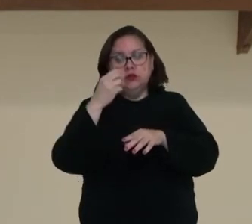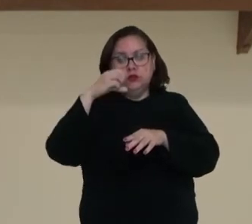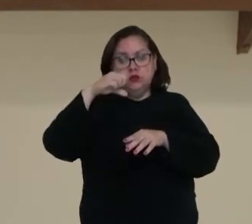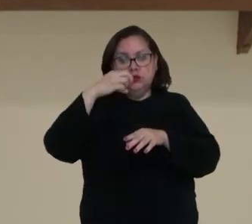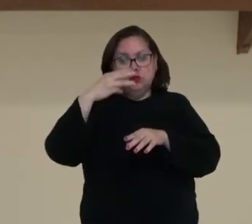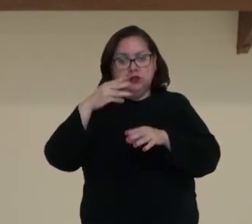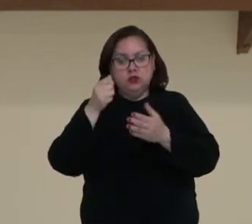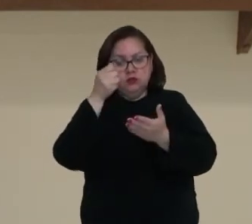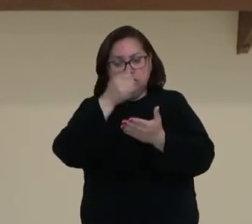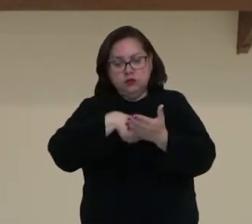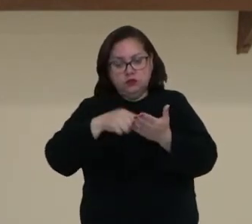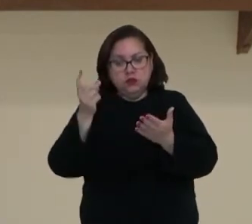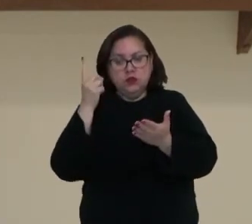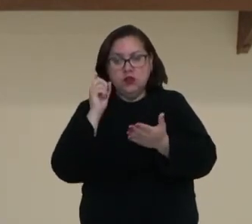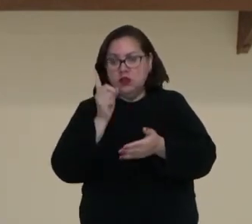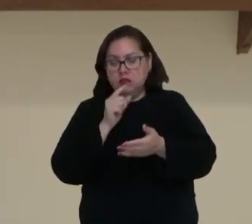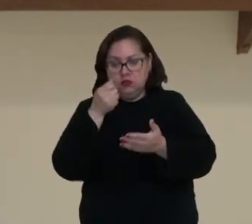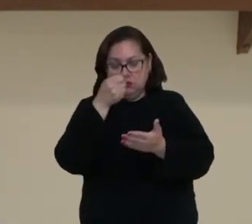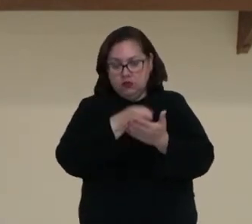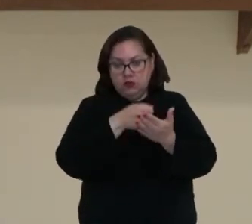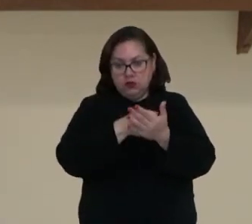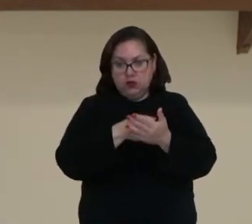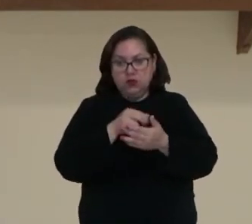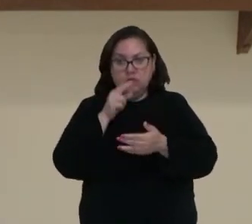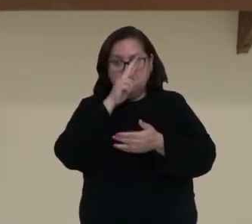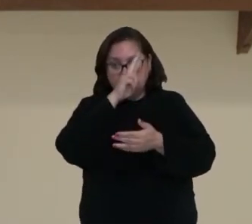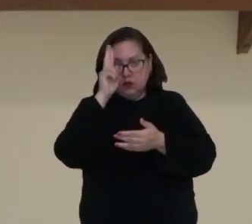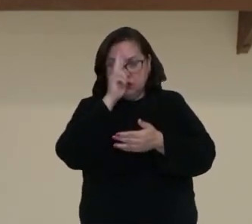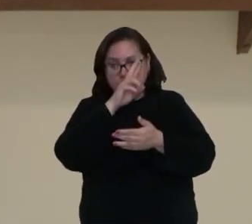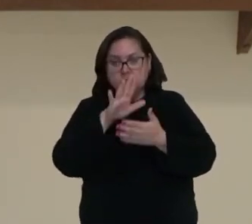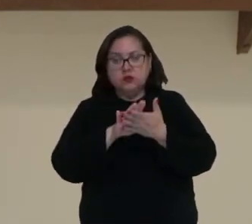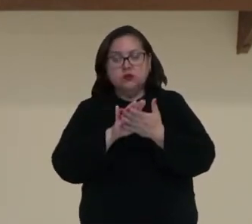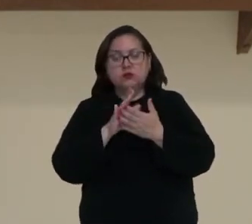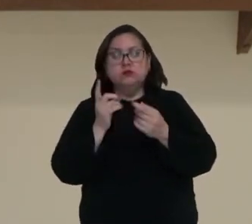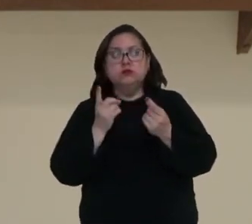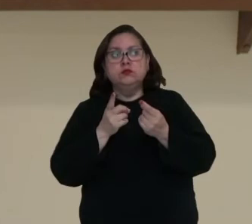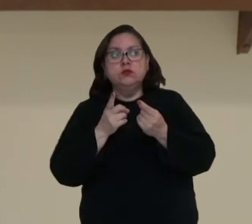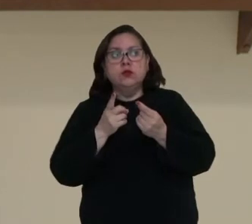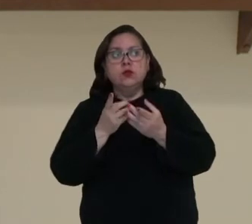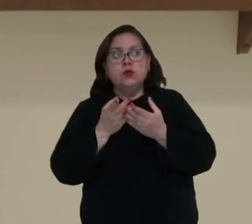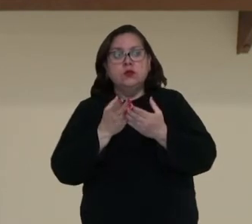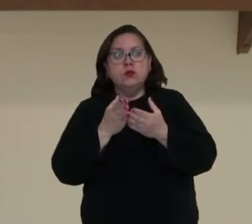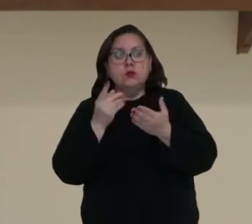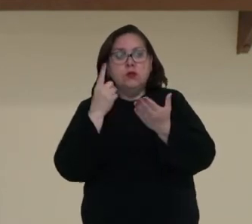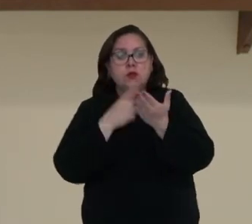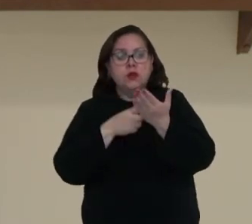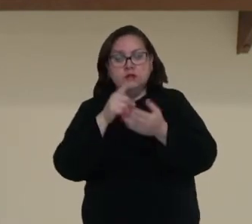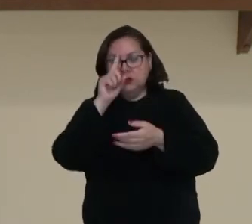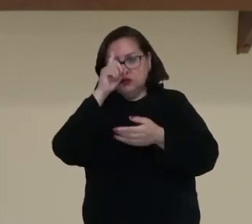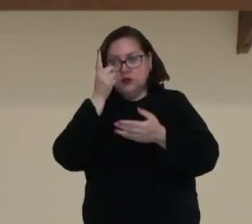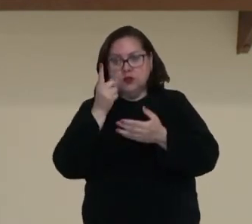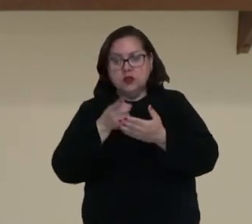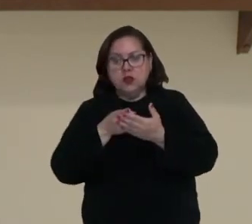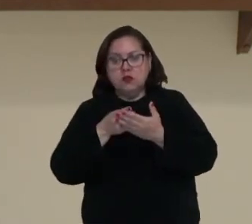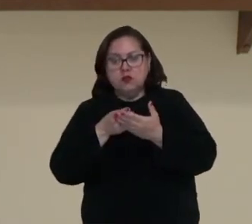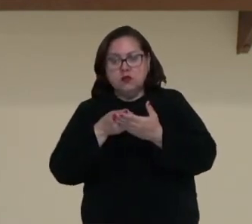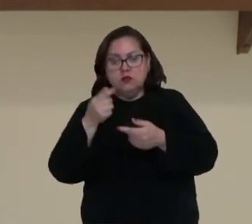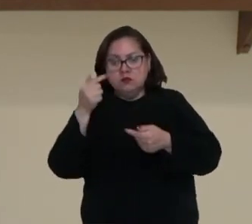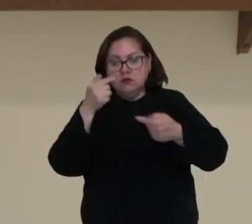vai assinar um pacto de não agressão com a União Soviética, com um pacto da ideia de não se